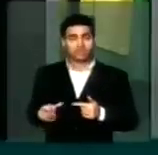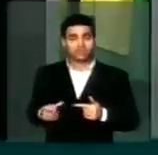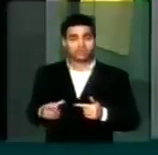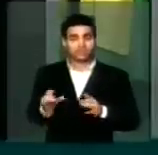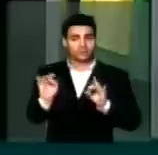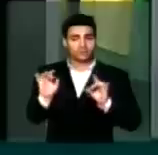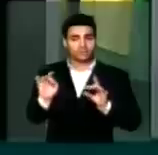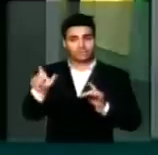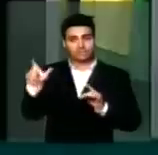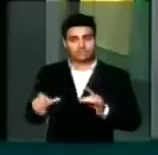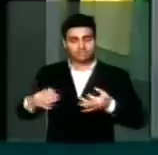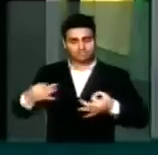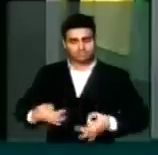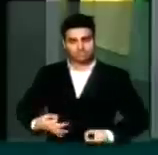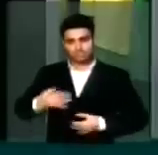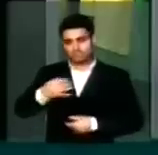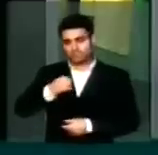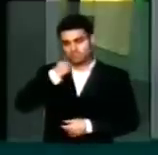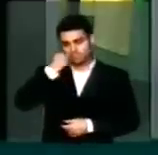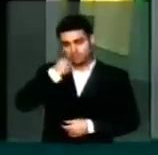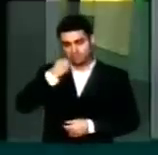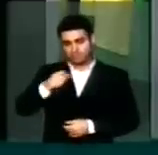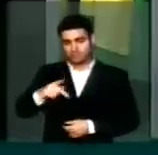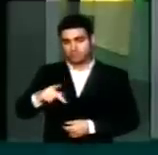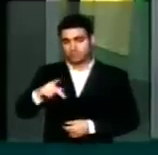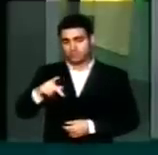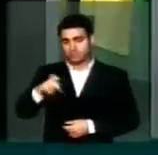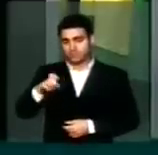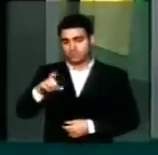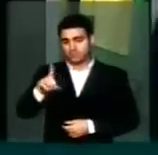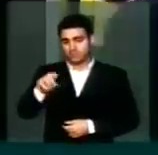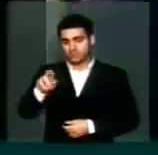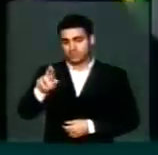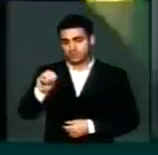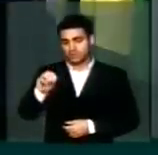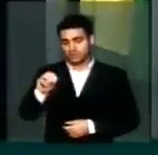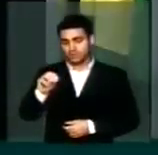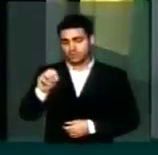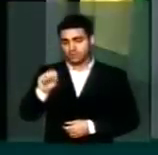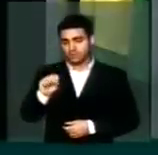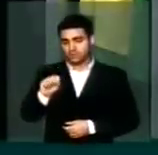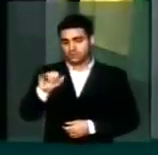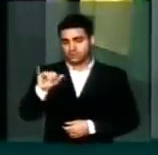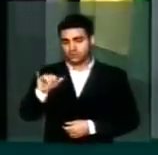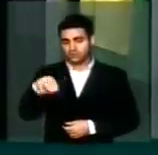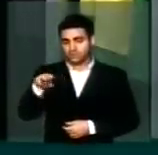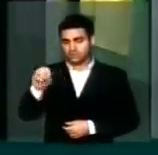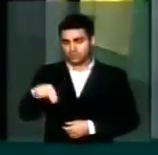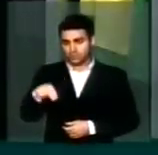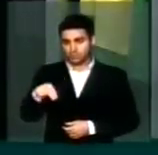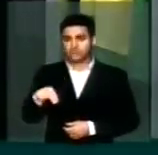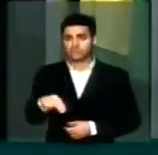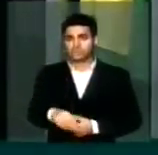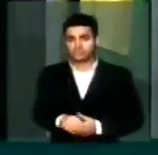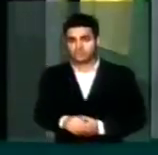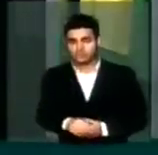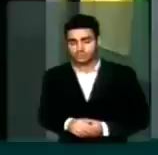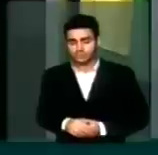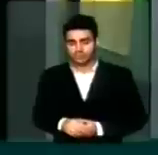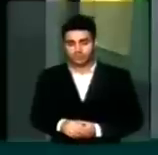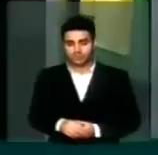honrado, íntegro e decente senador Pedro Simão. Senhor Presidente, senhoras e senhores deputados,